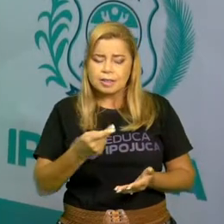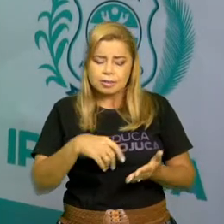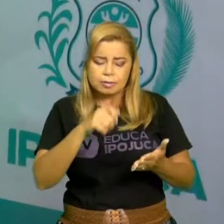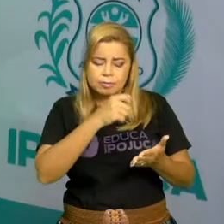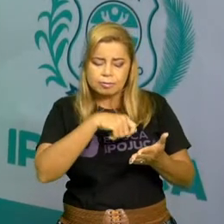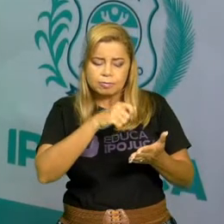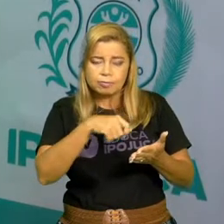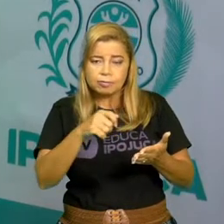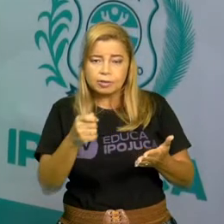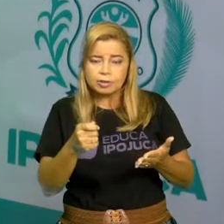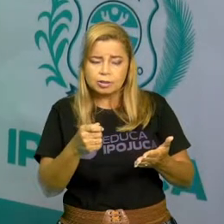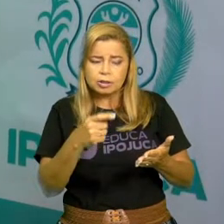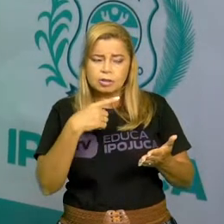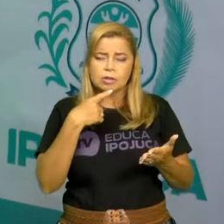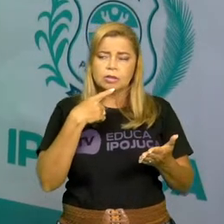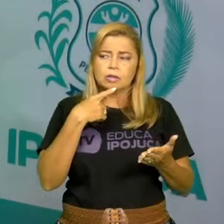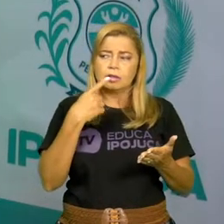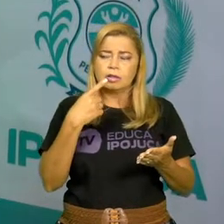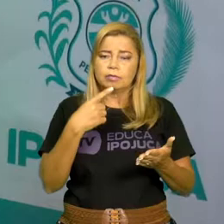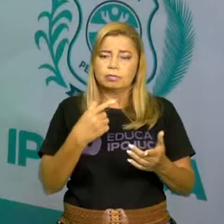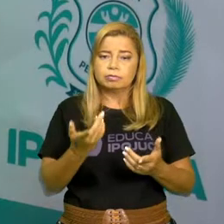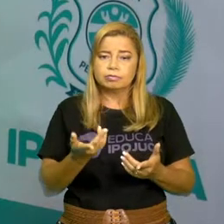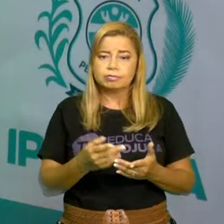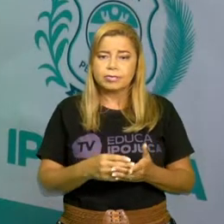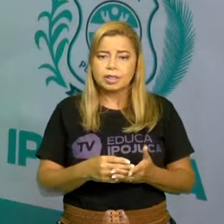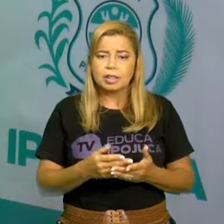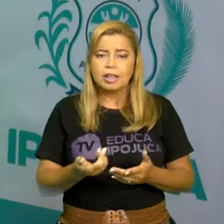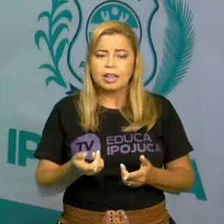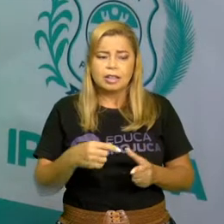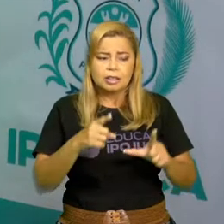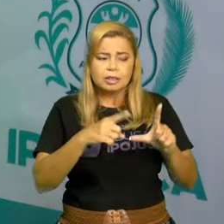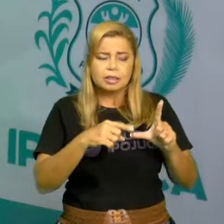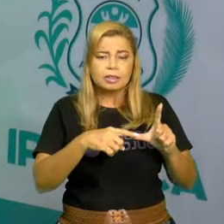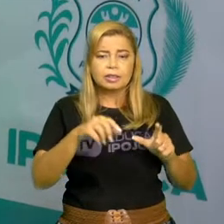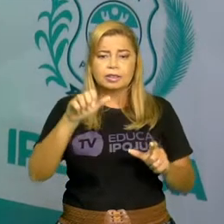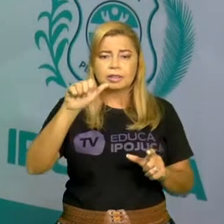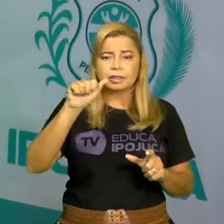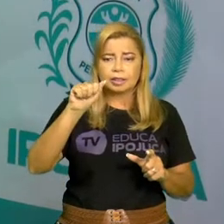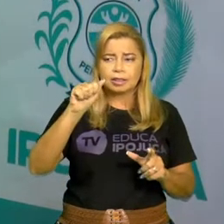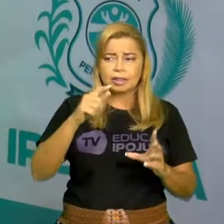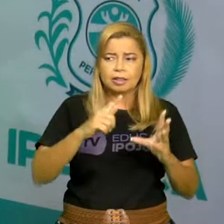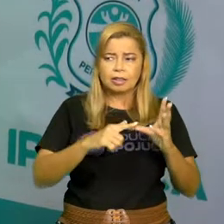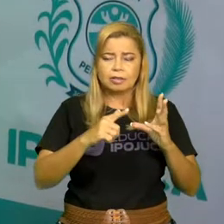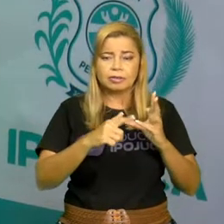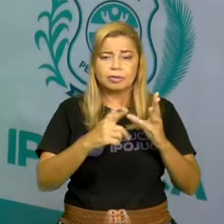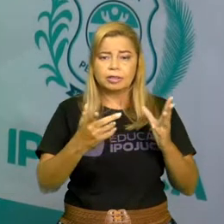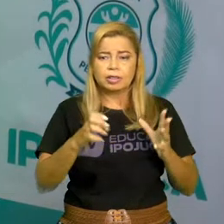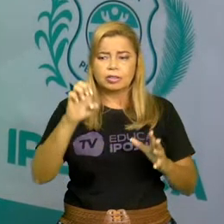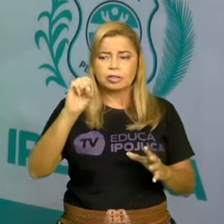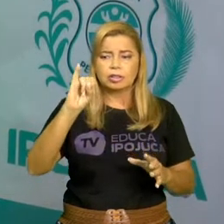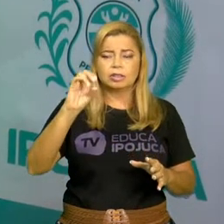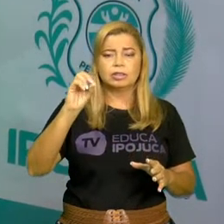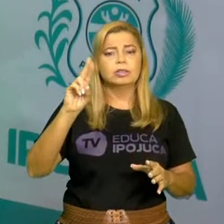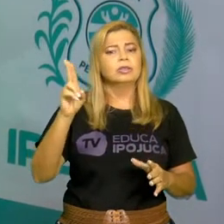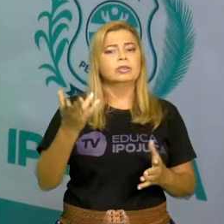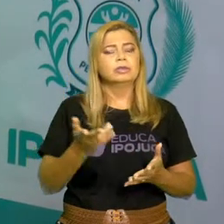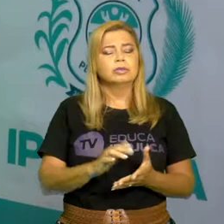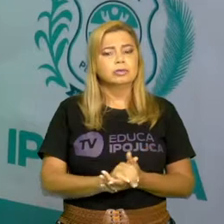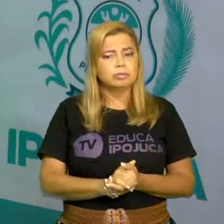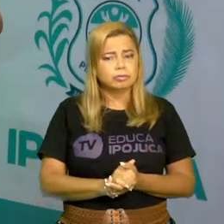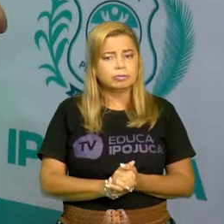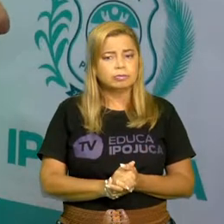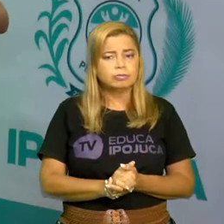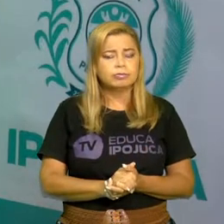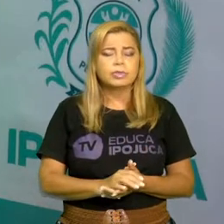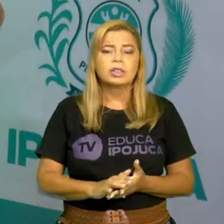palavra e a gente escreve, por exemplo, com A, com as vogais, com A, com E, com I, com O, com a